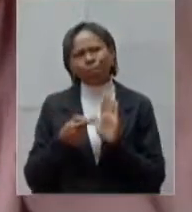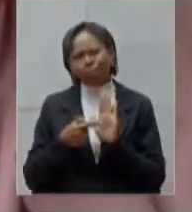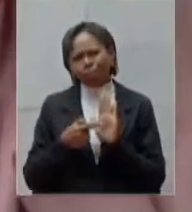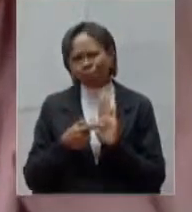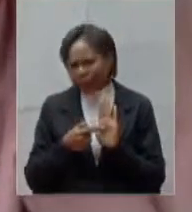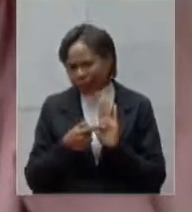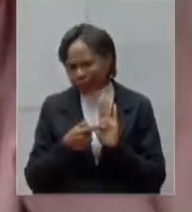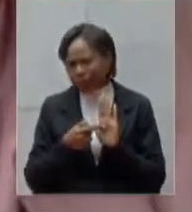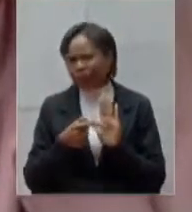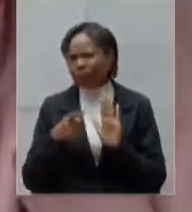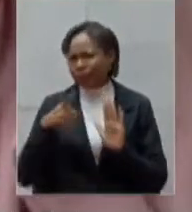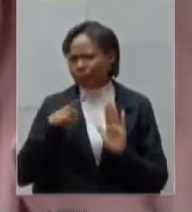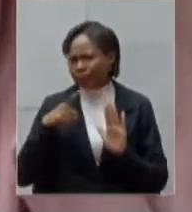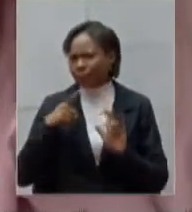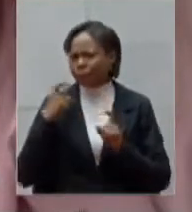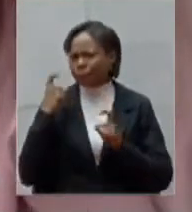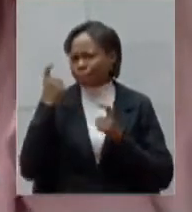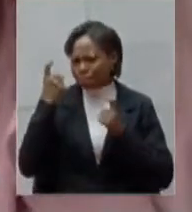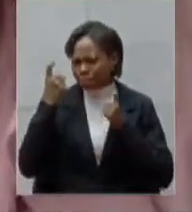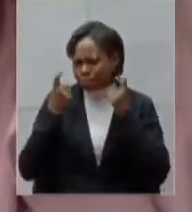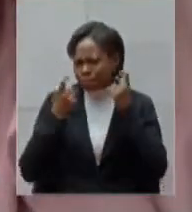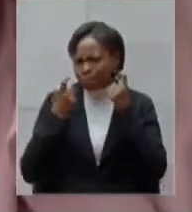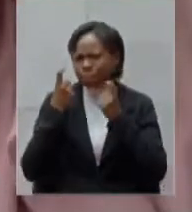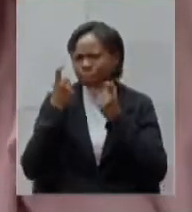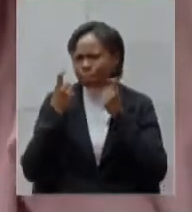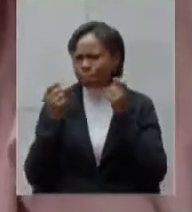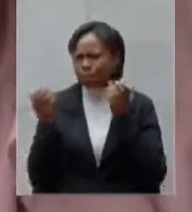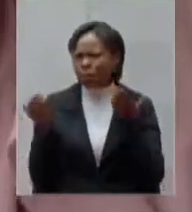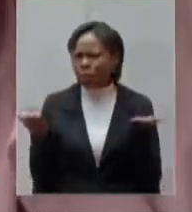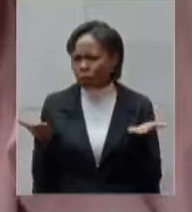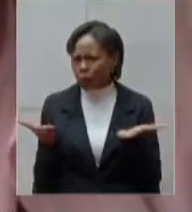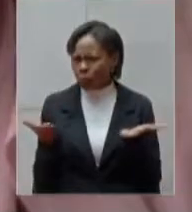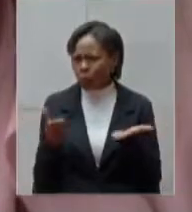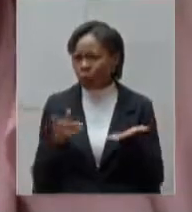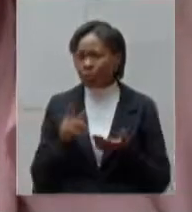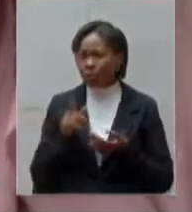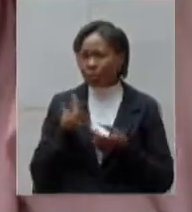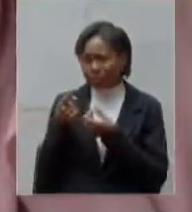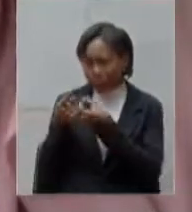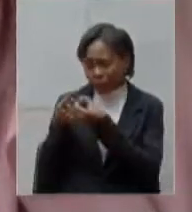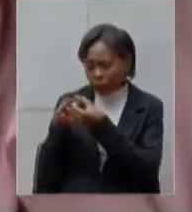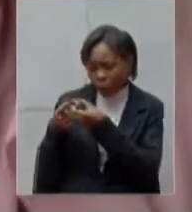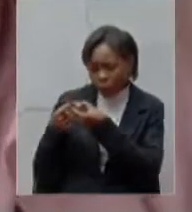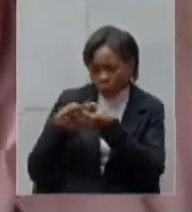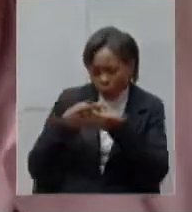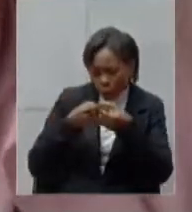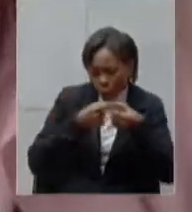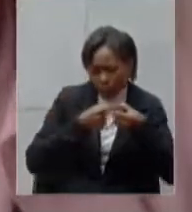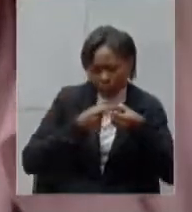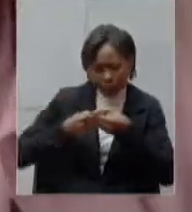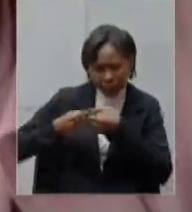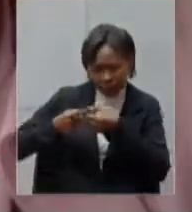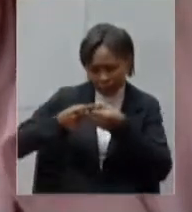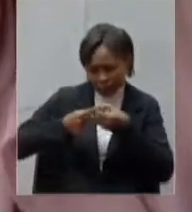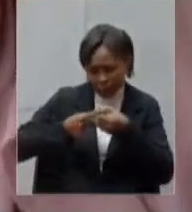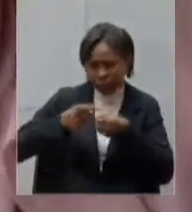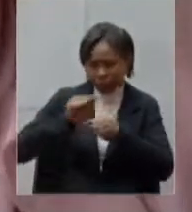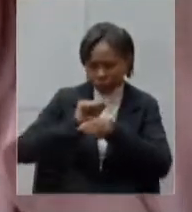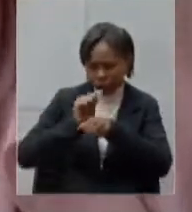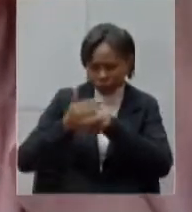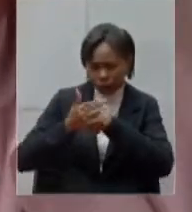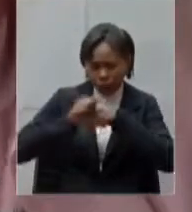estamos tendo agora da interiorização da pandemia nos